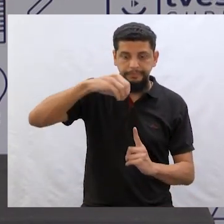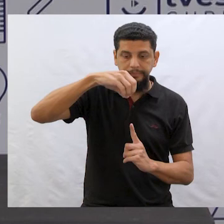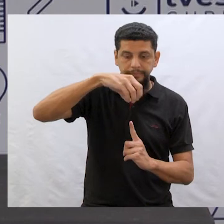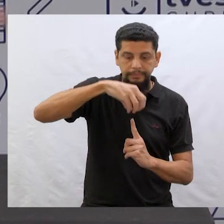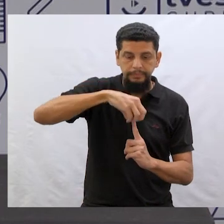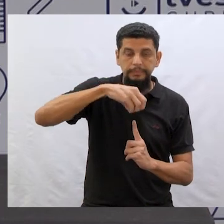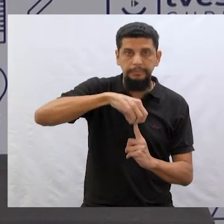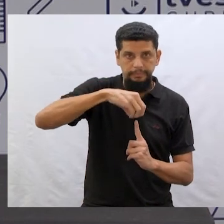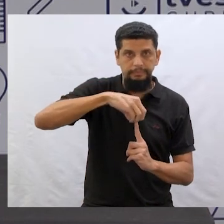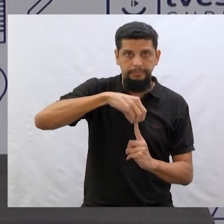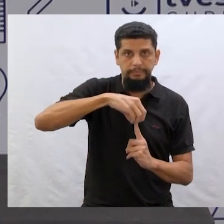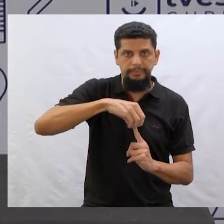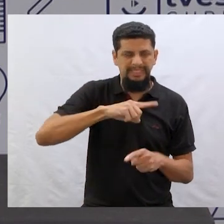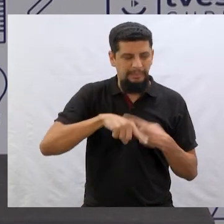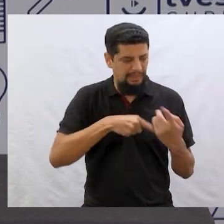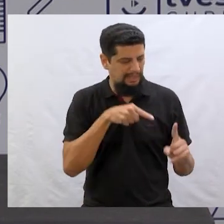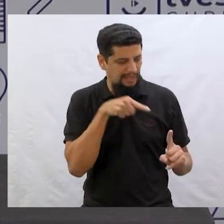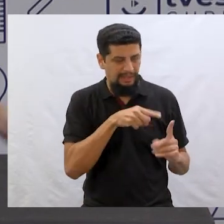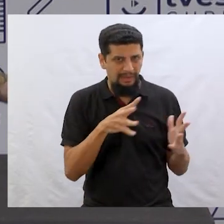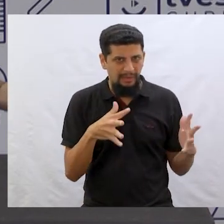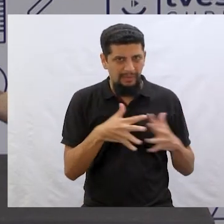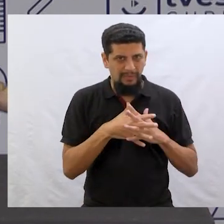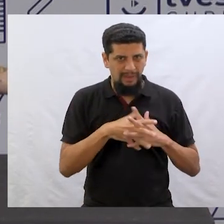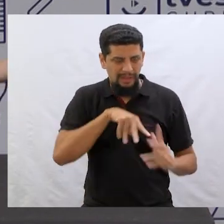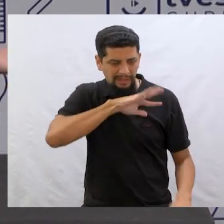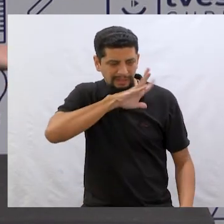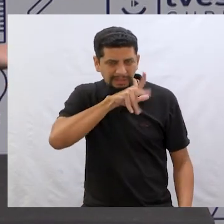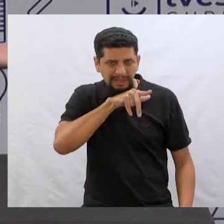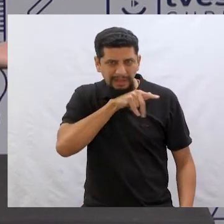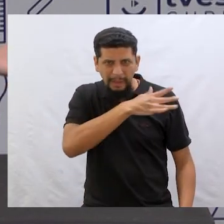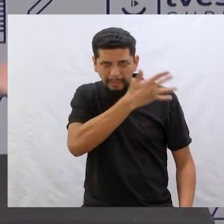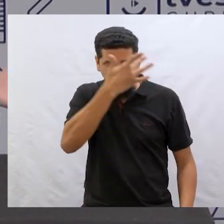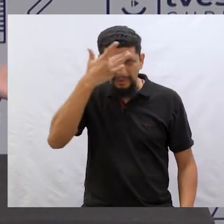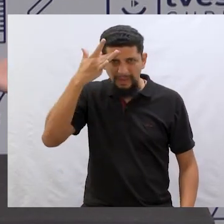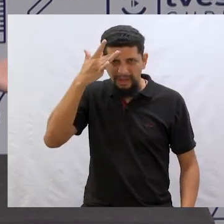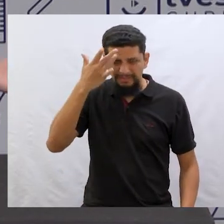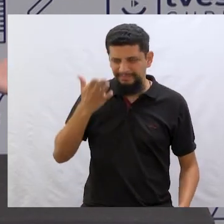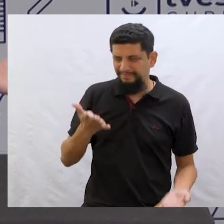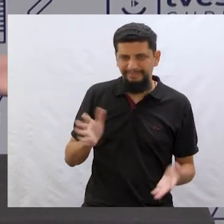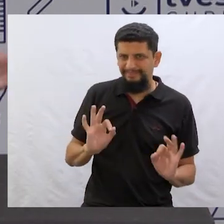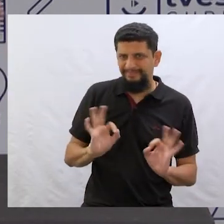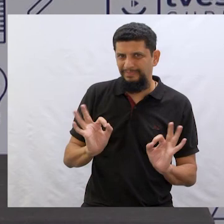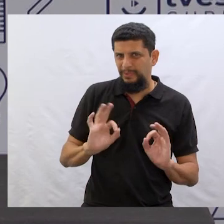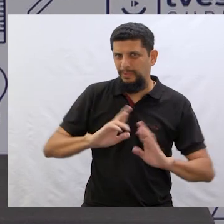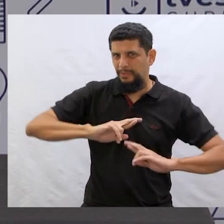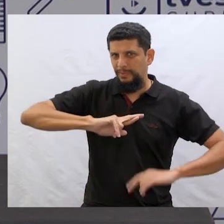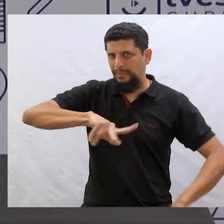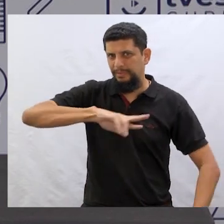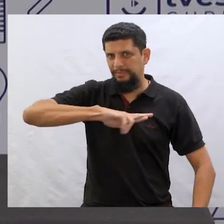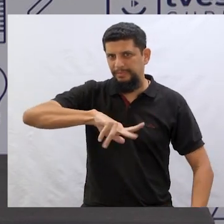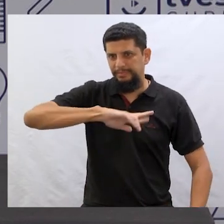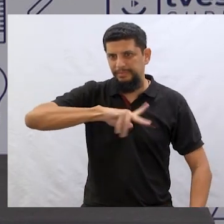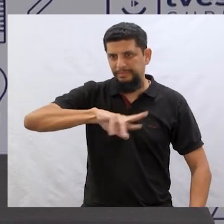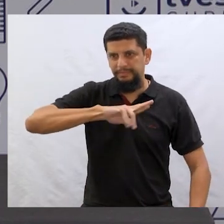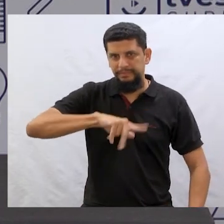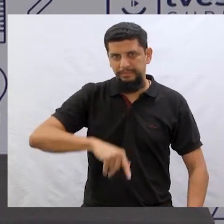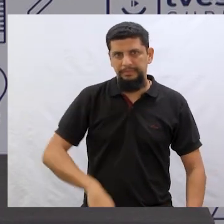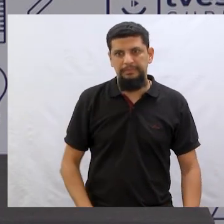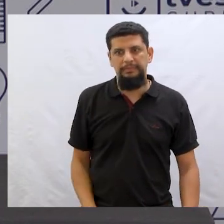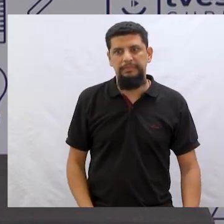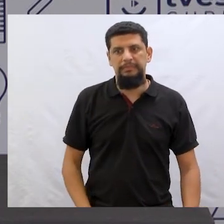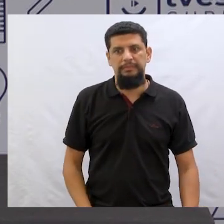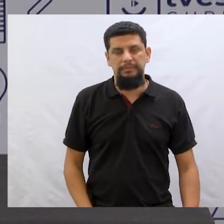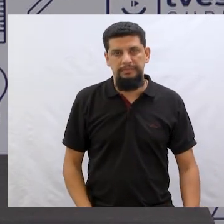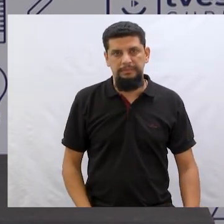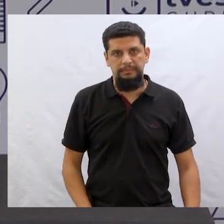pessoa, segunda pessoa, terceira pessoa. E o Matheus ainda confundiu, né? Ih, leão, é pessoa agora? Não, não é isso. Então, ele tava